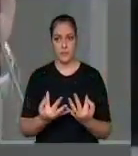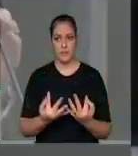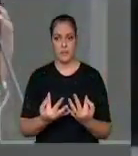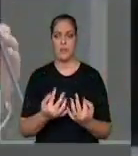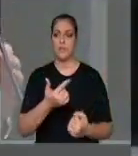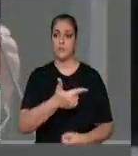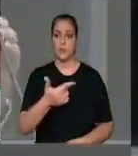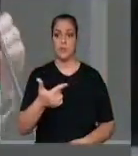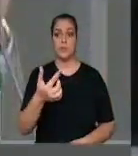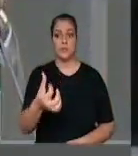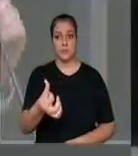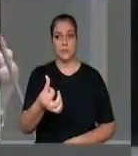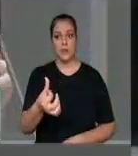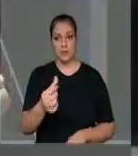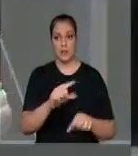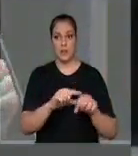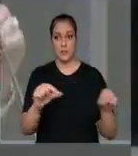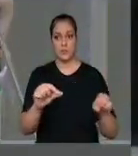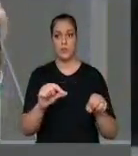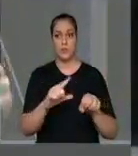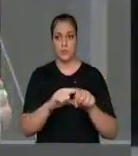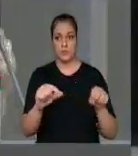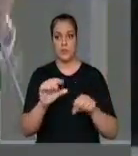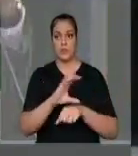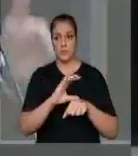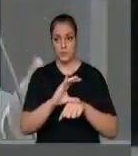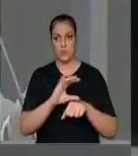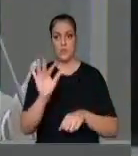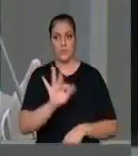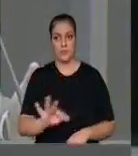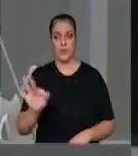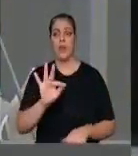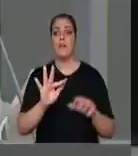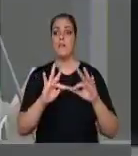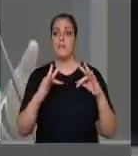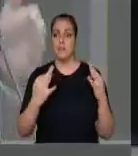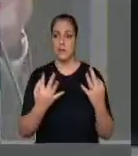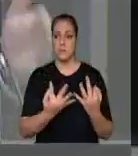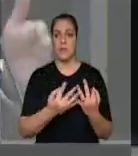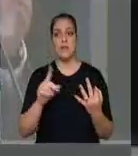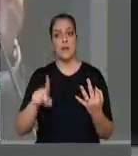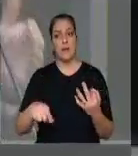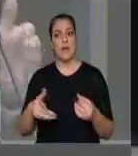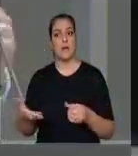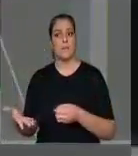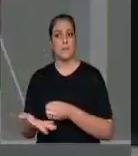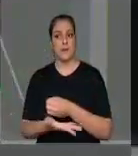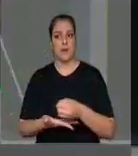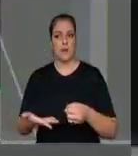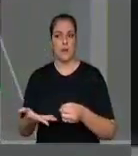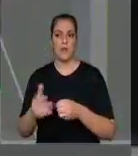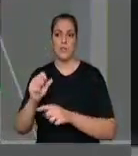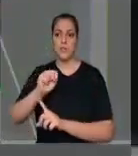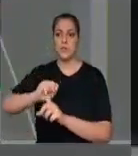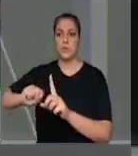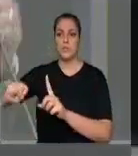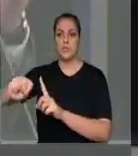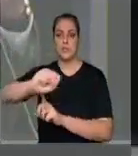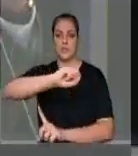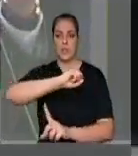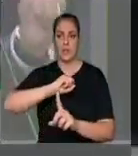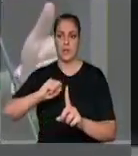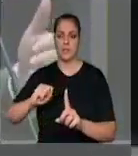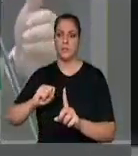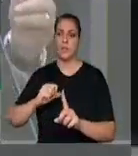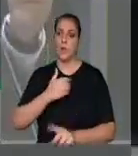226 da Constituição Federal do Brasil, a família, base da sociedade, tem especial proteção do Estado. O